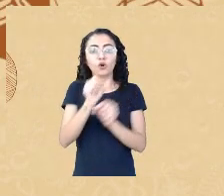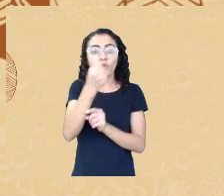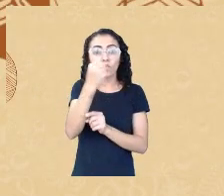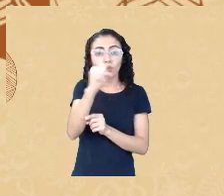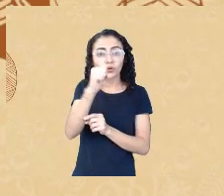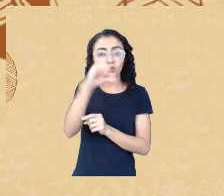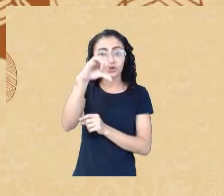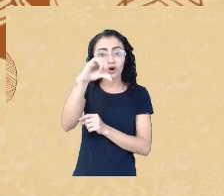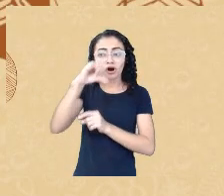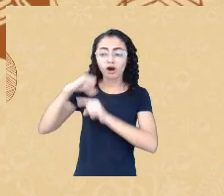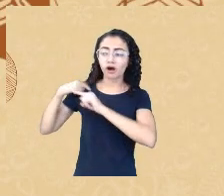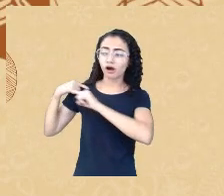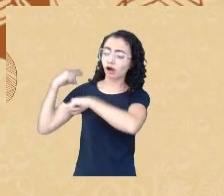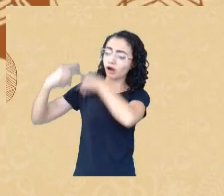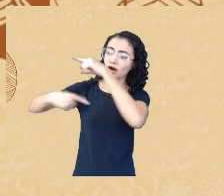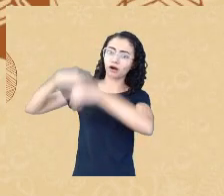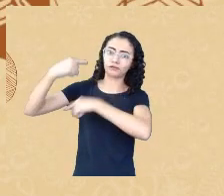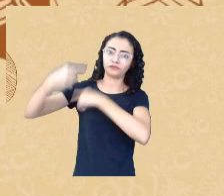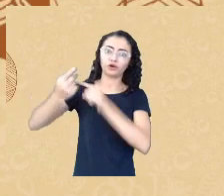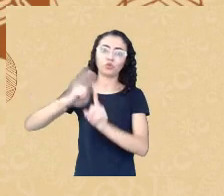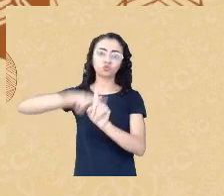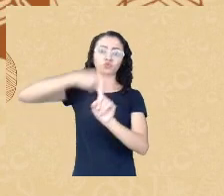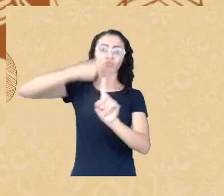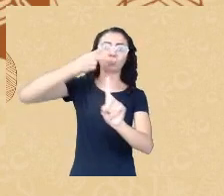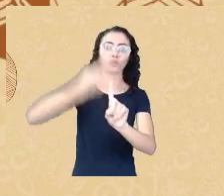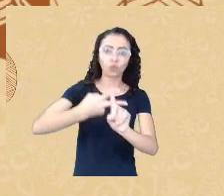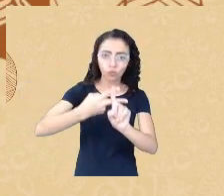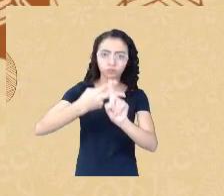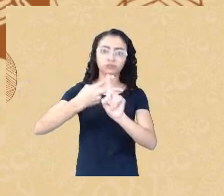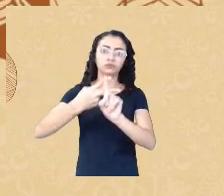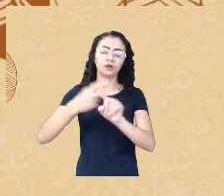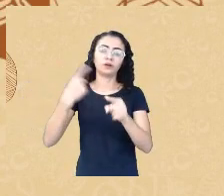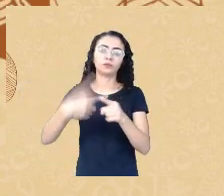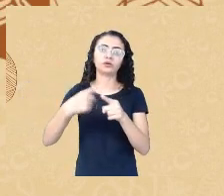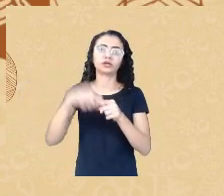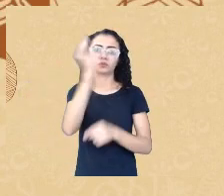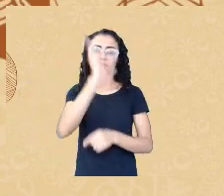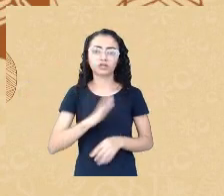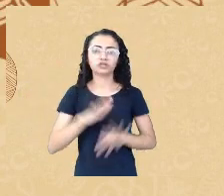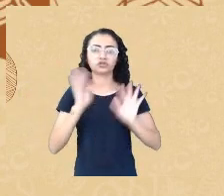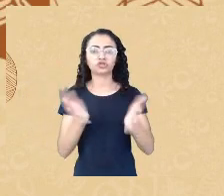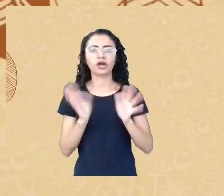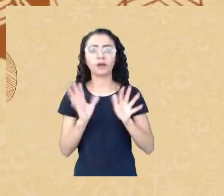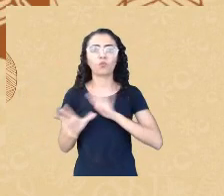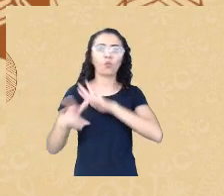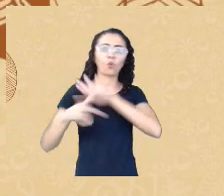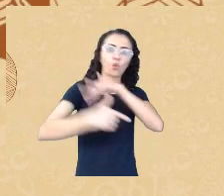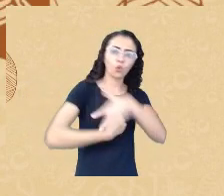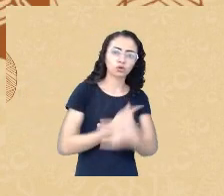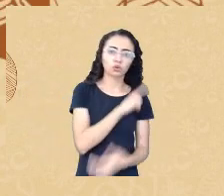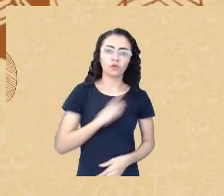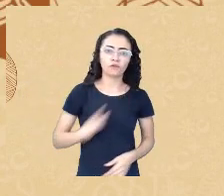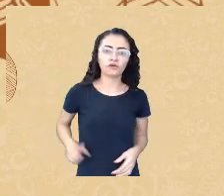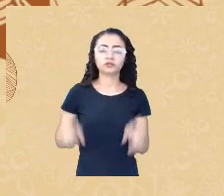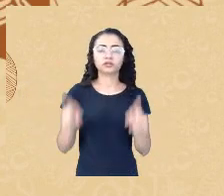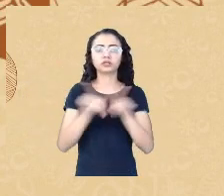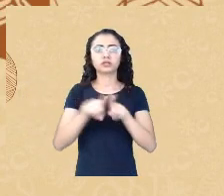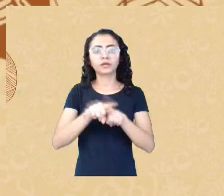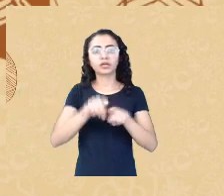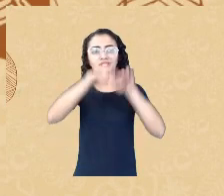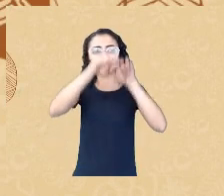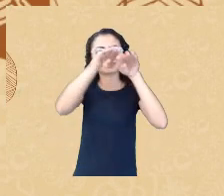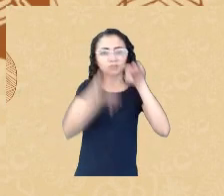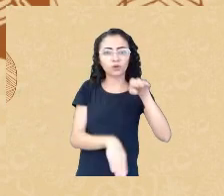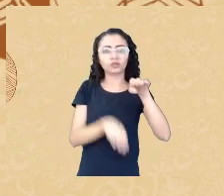o dobro justamente porque é um país que já tem muitas desigualdades muita corrupção e pouco investimento justamente na mudança na